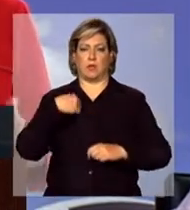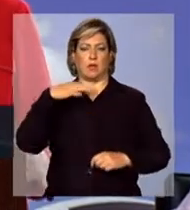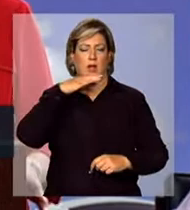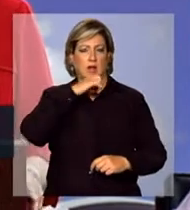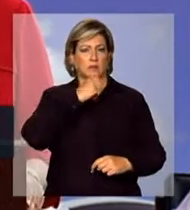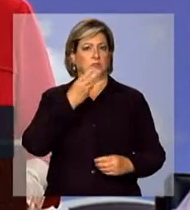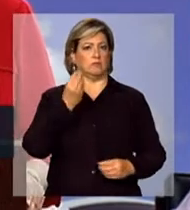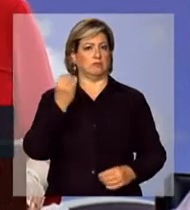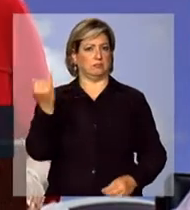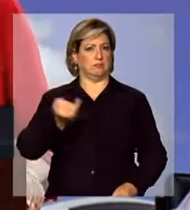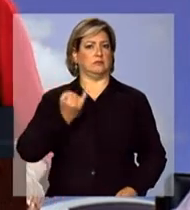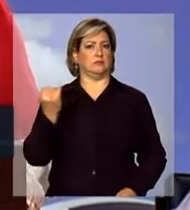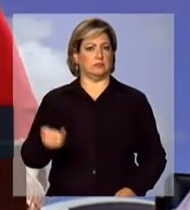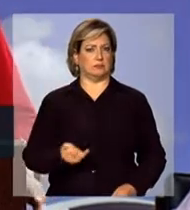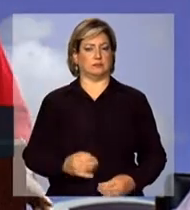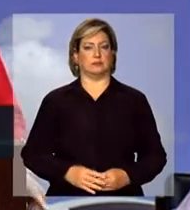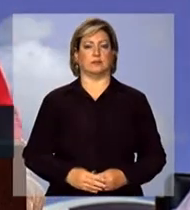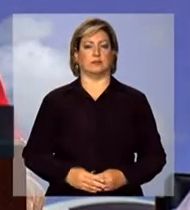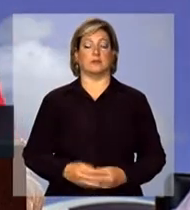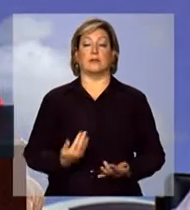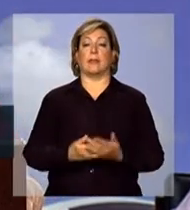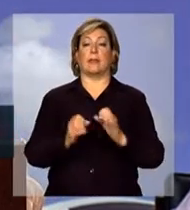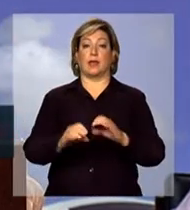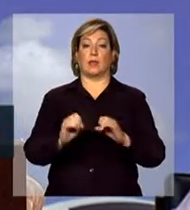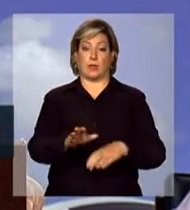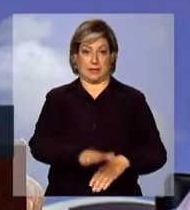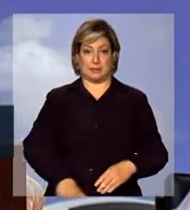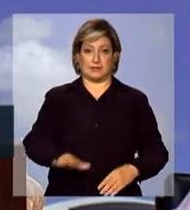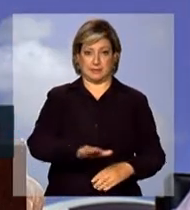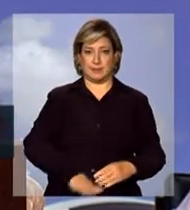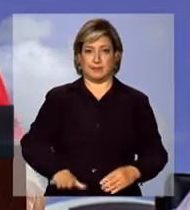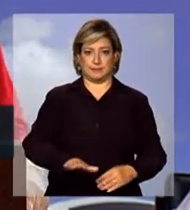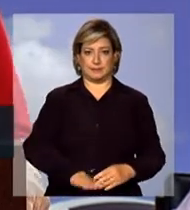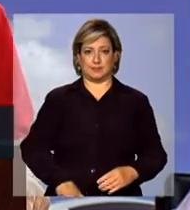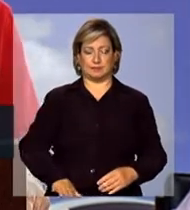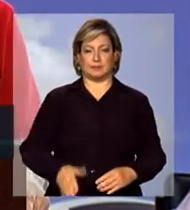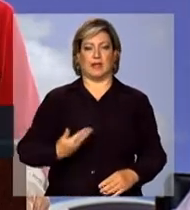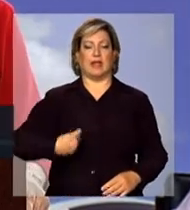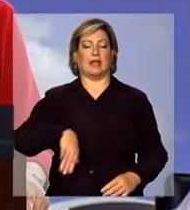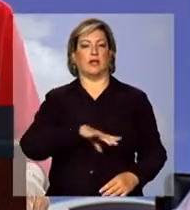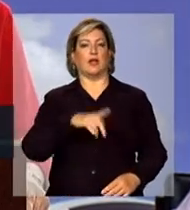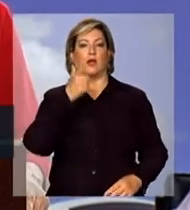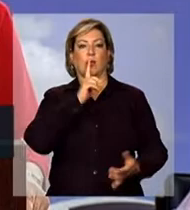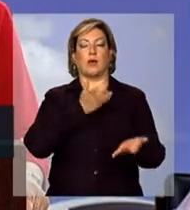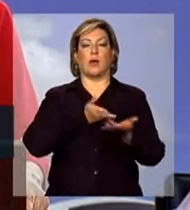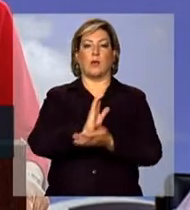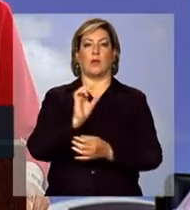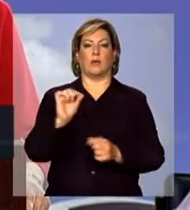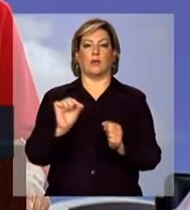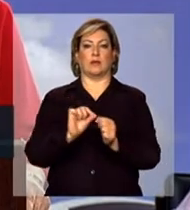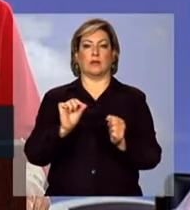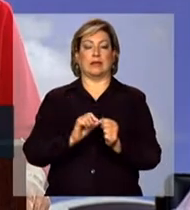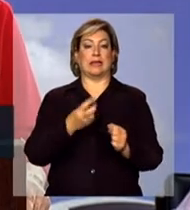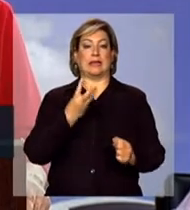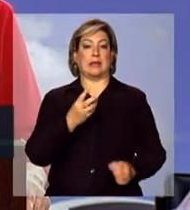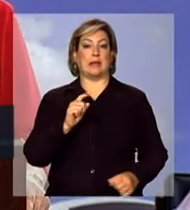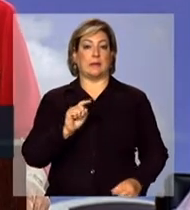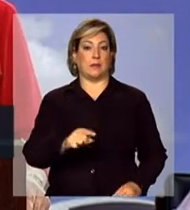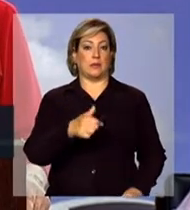expressivos. Na educação infantil, nós aprovamos a construção de 3